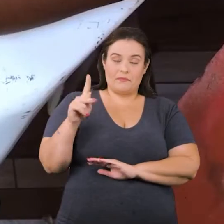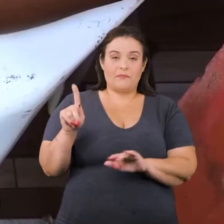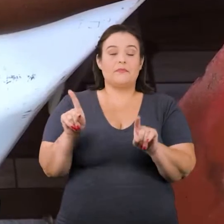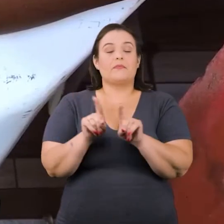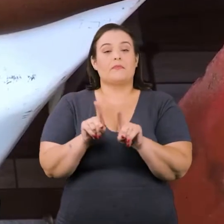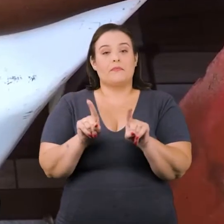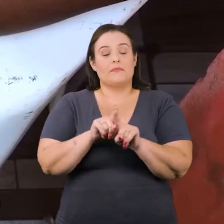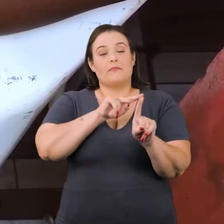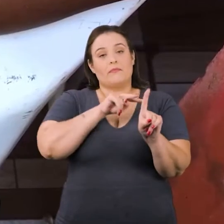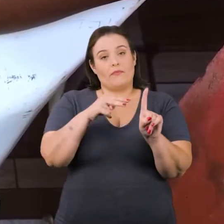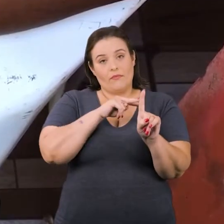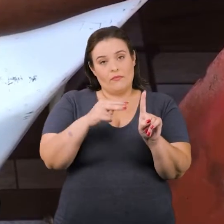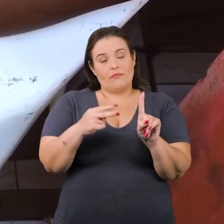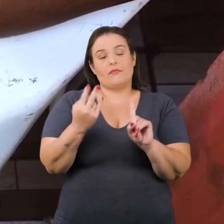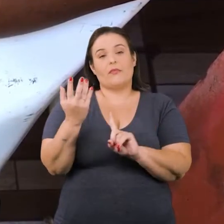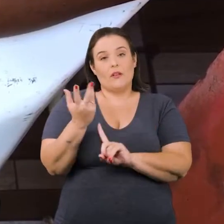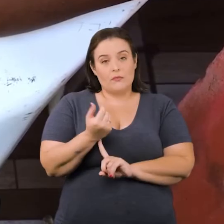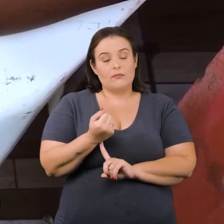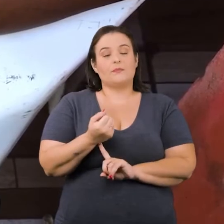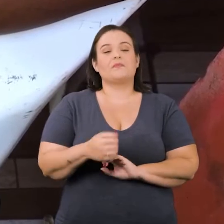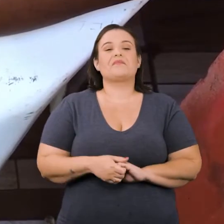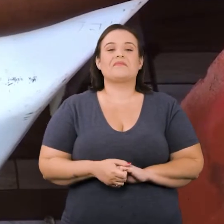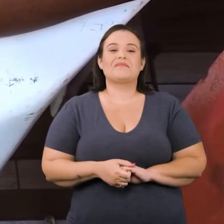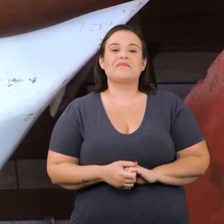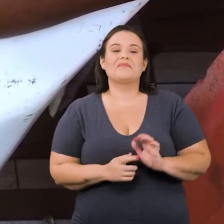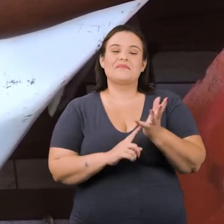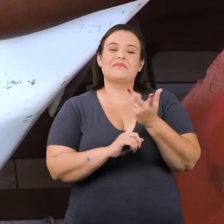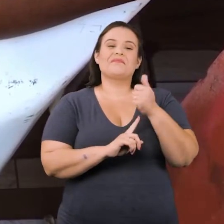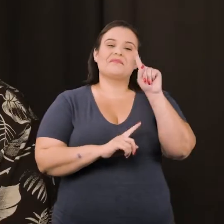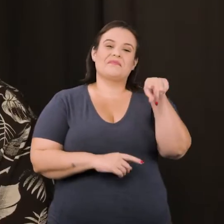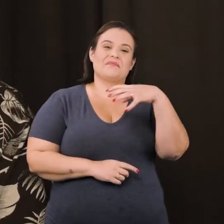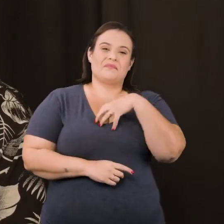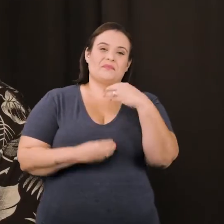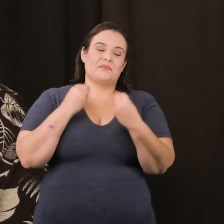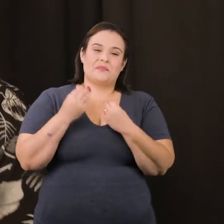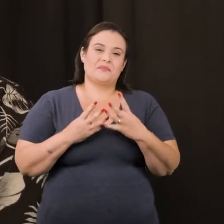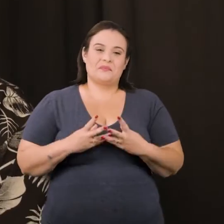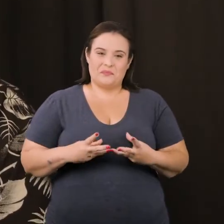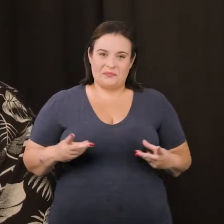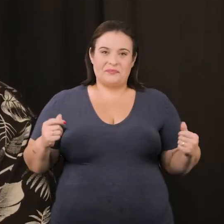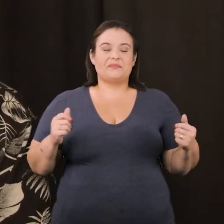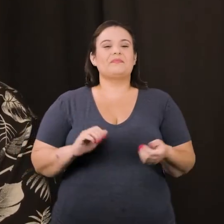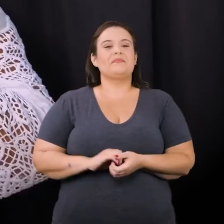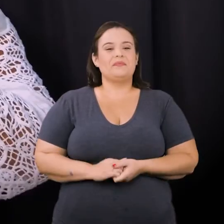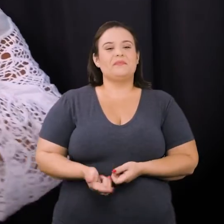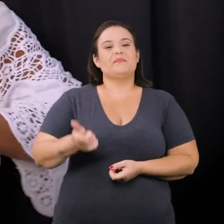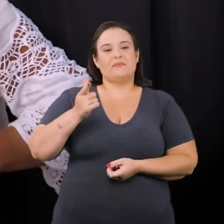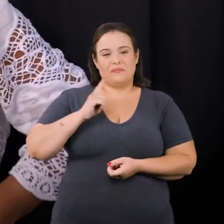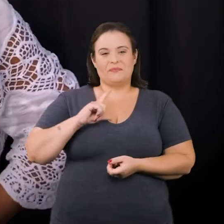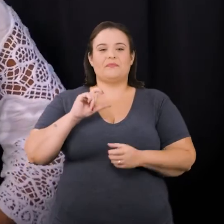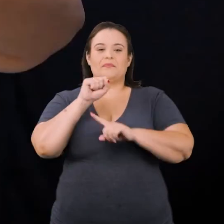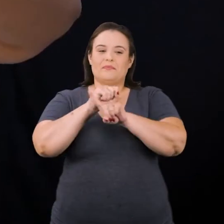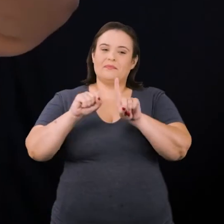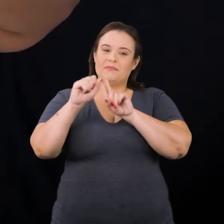e falam também sobre a perspectiva artística da arte como um mecanismo curativo, que acabam